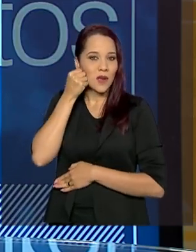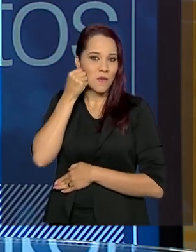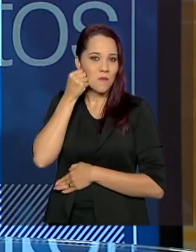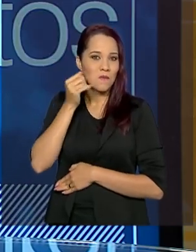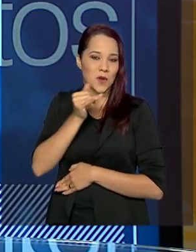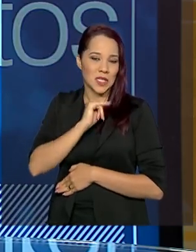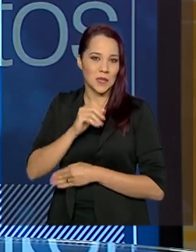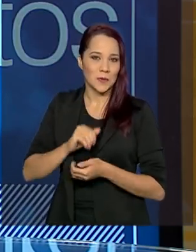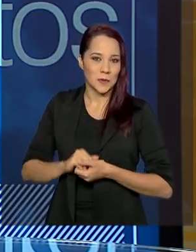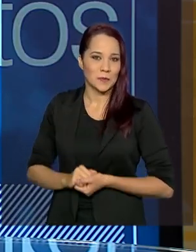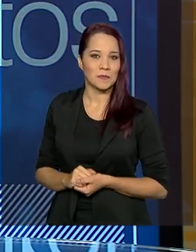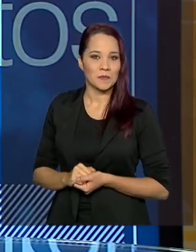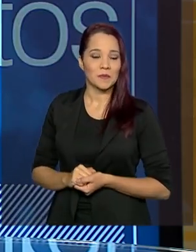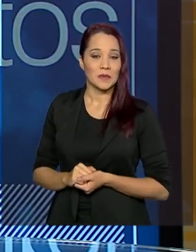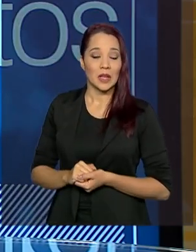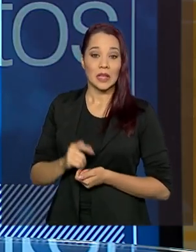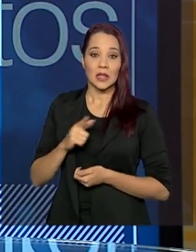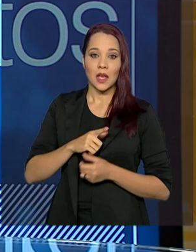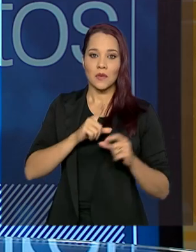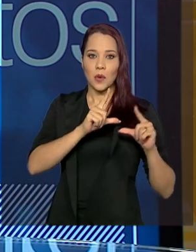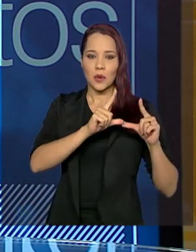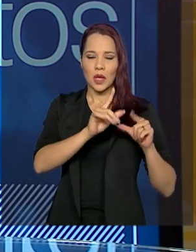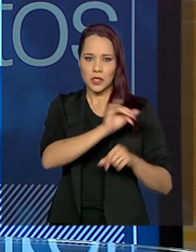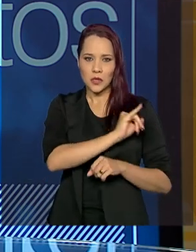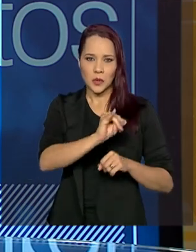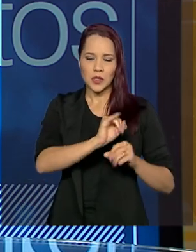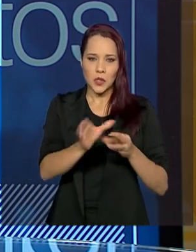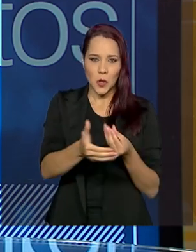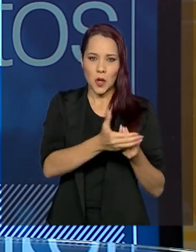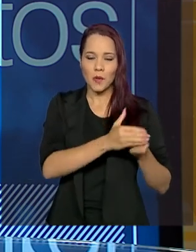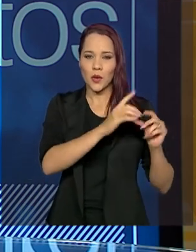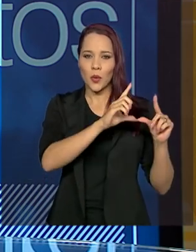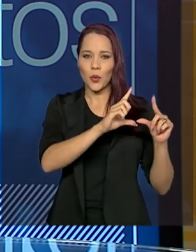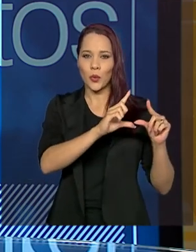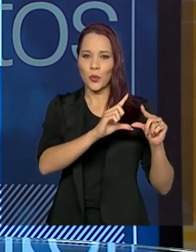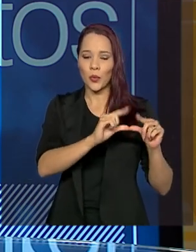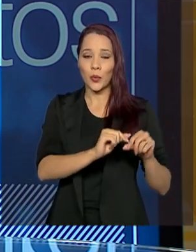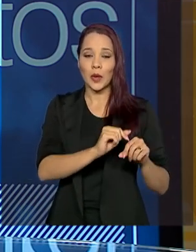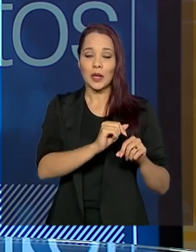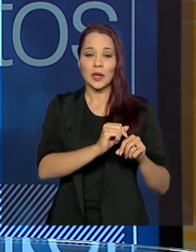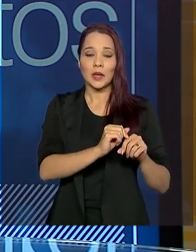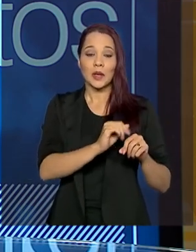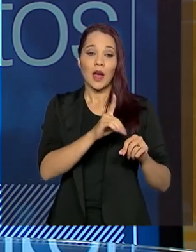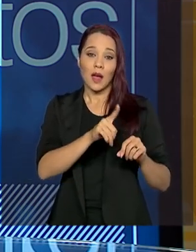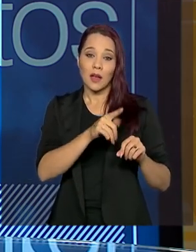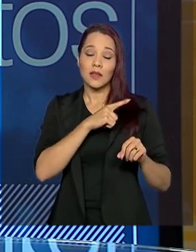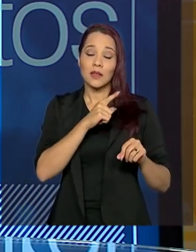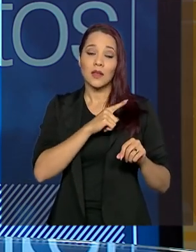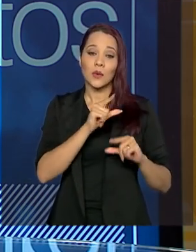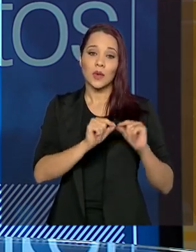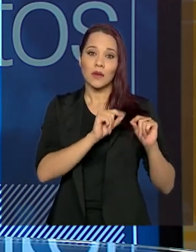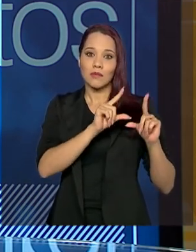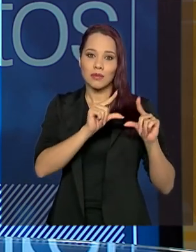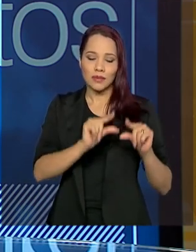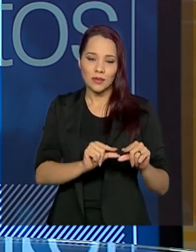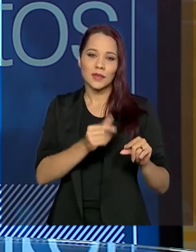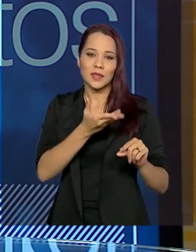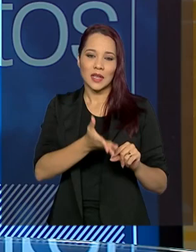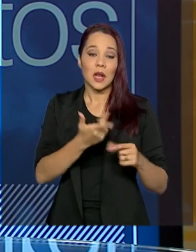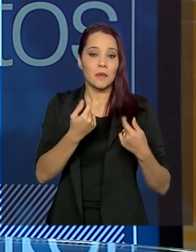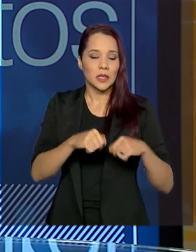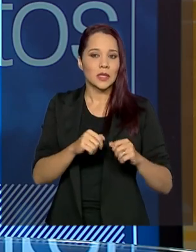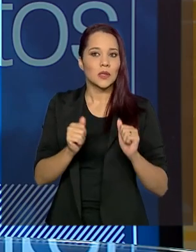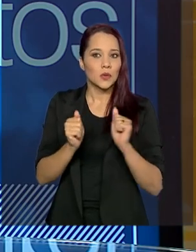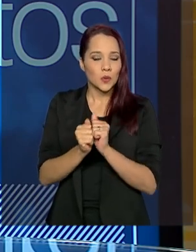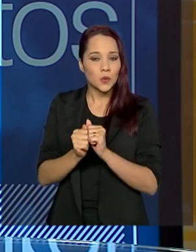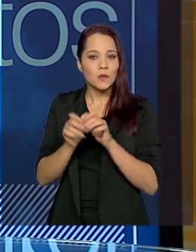caso, né? Houve um esvaziamento de algumas instituições de acolhimento, que a gente precisa trabalhar para a desinstitucionalização da criança. Ela precisa estar